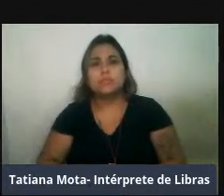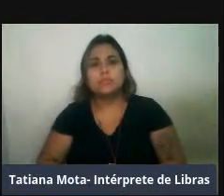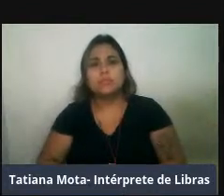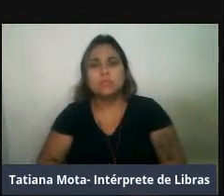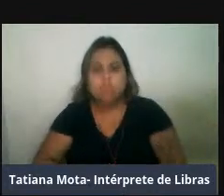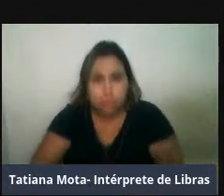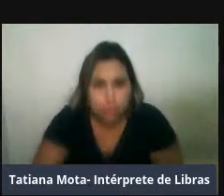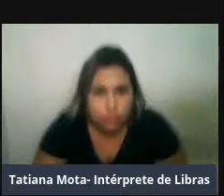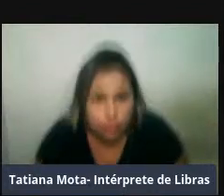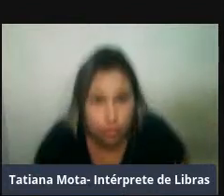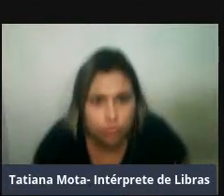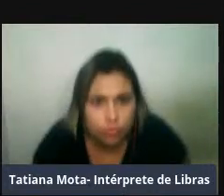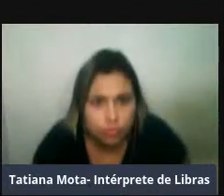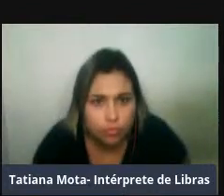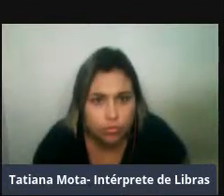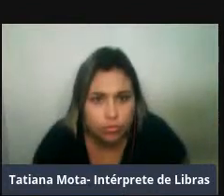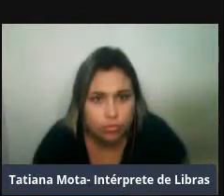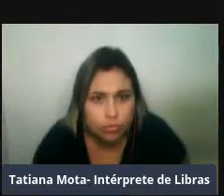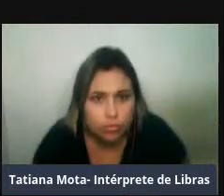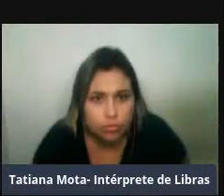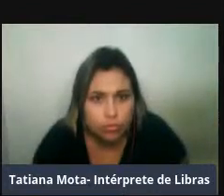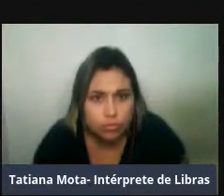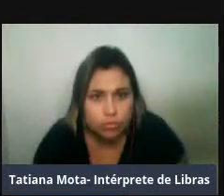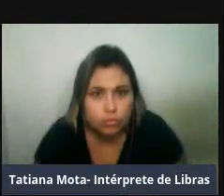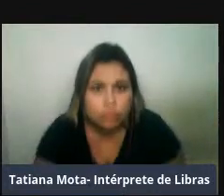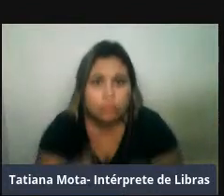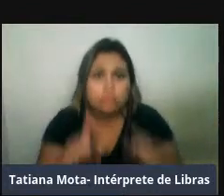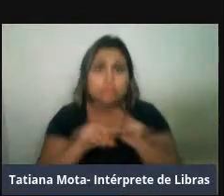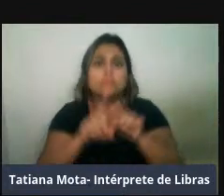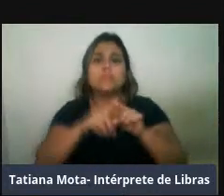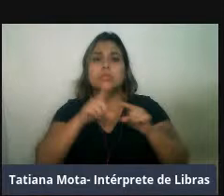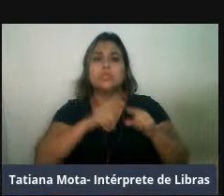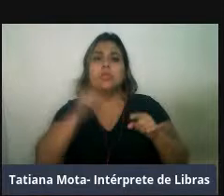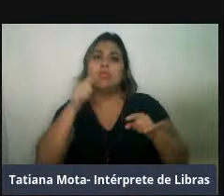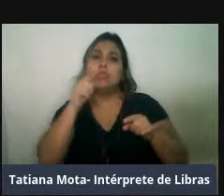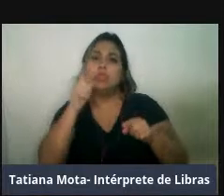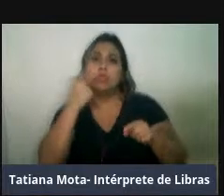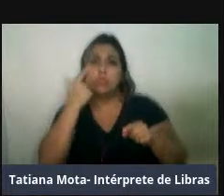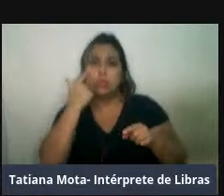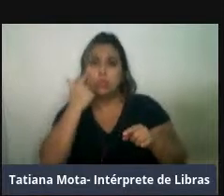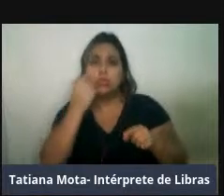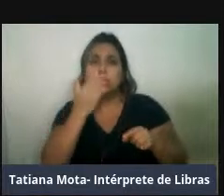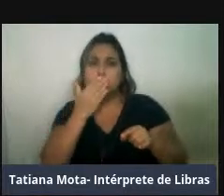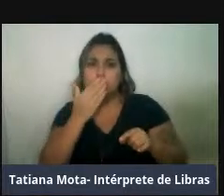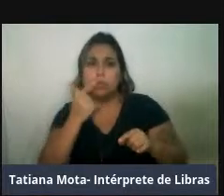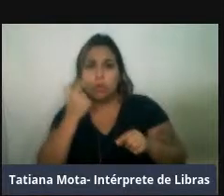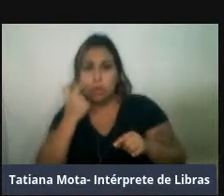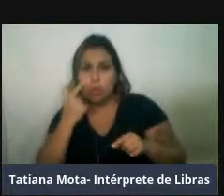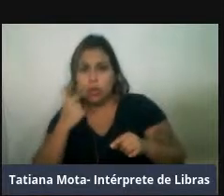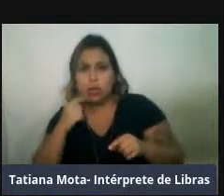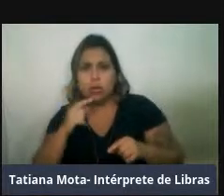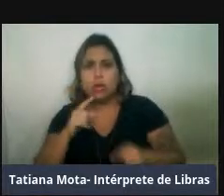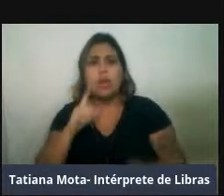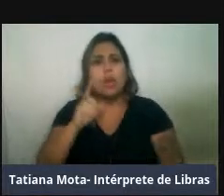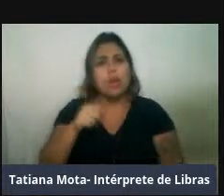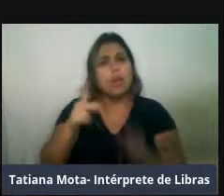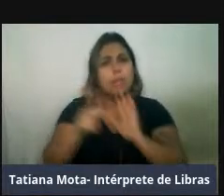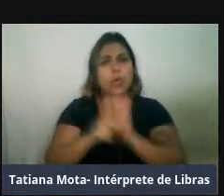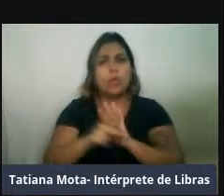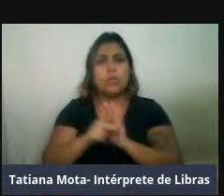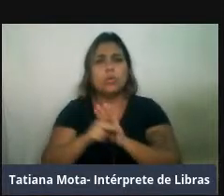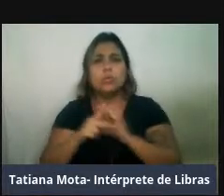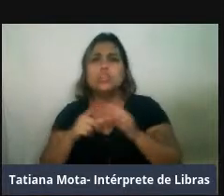bem restrita, e na verdade tinha, né, é o caso dessa espécie de lobo marinho do Japão, os alofos